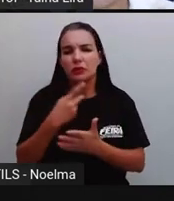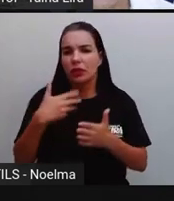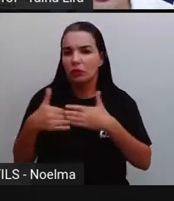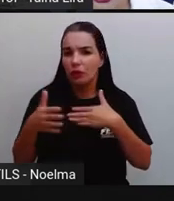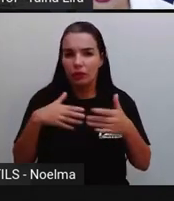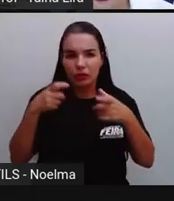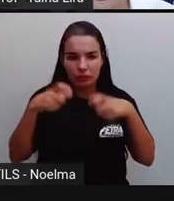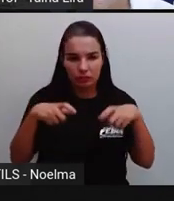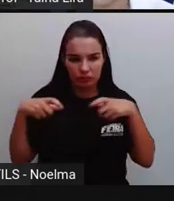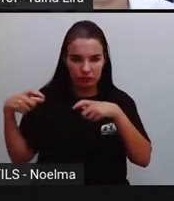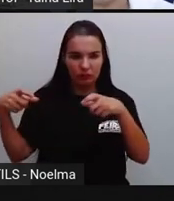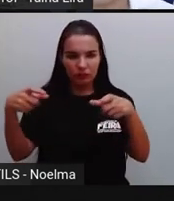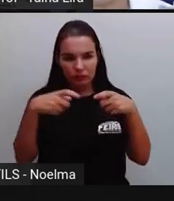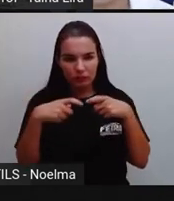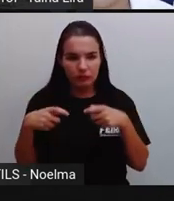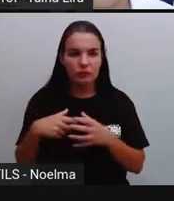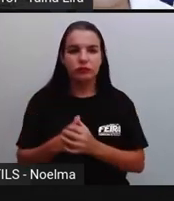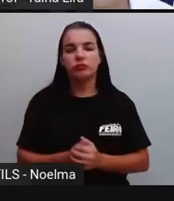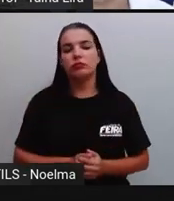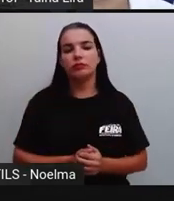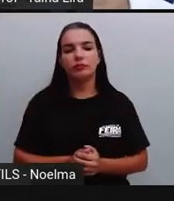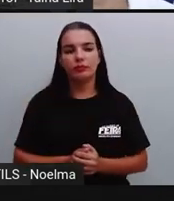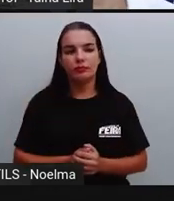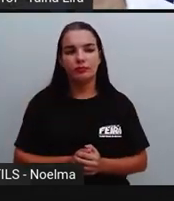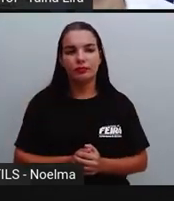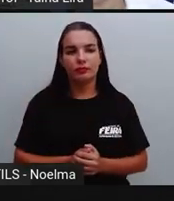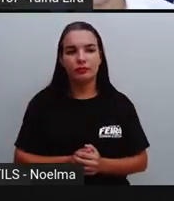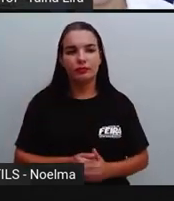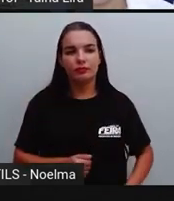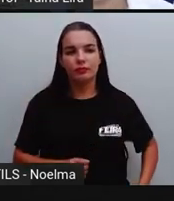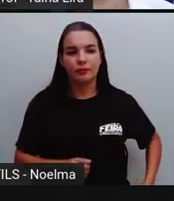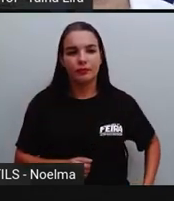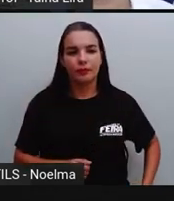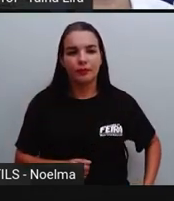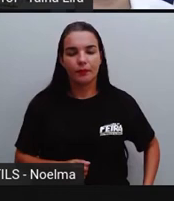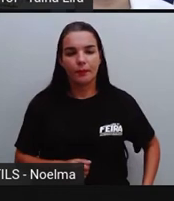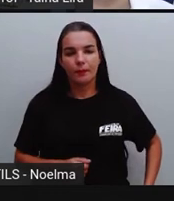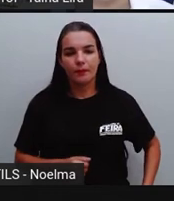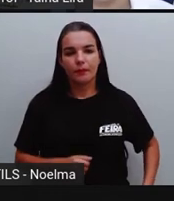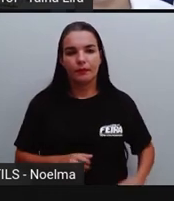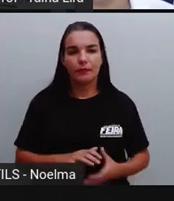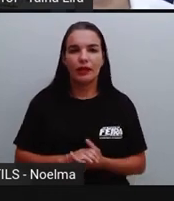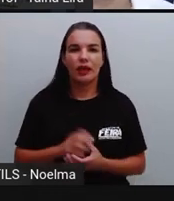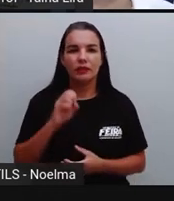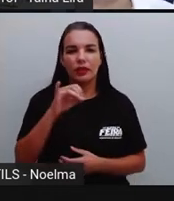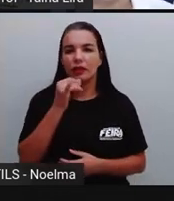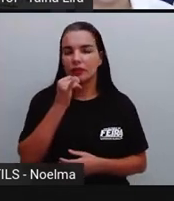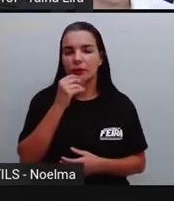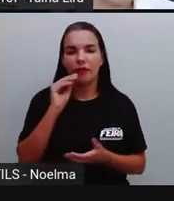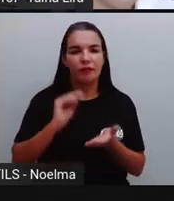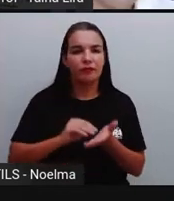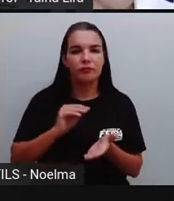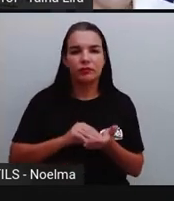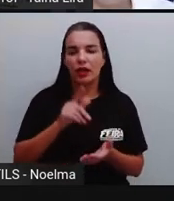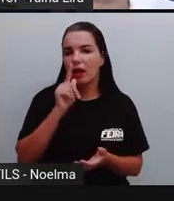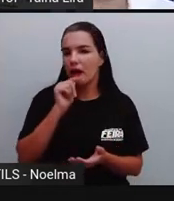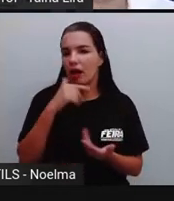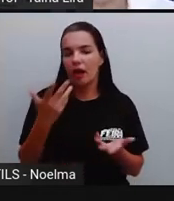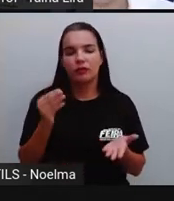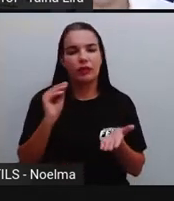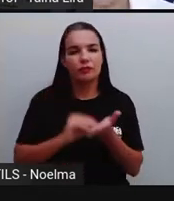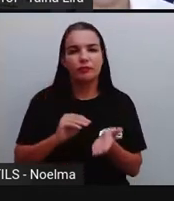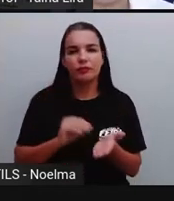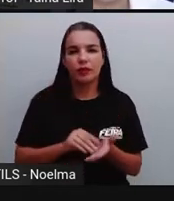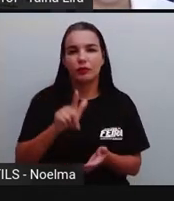lugar, gente. Em qualquer escola. Estourou um cano, né, acabou o gás,